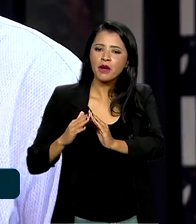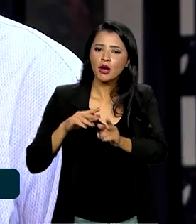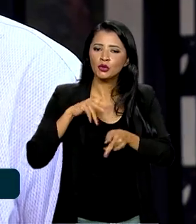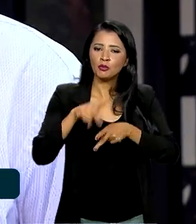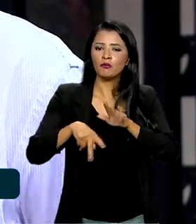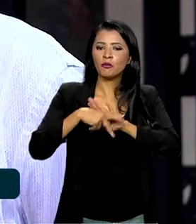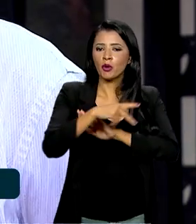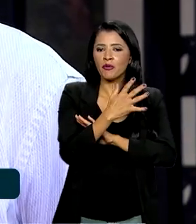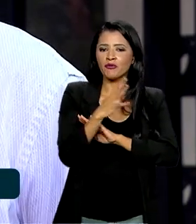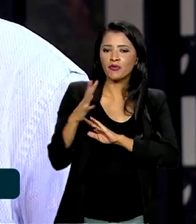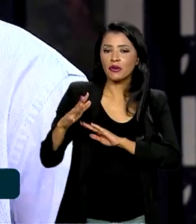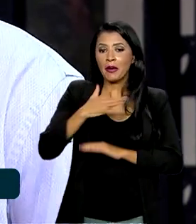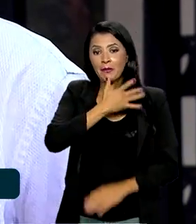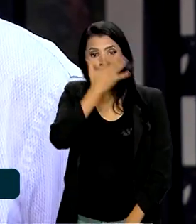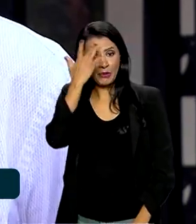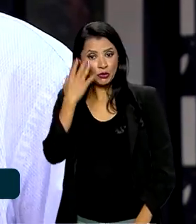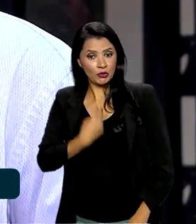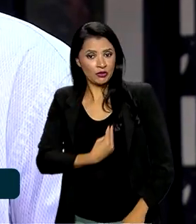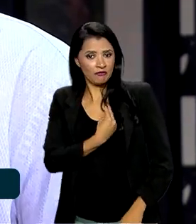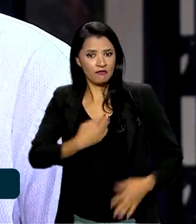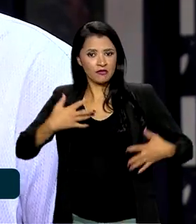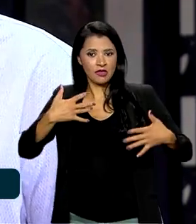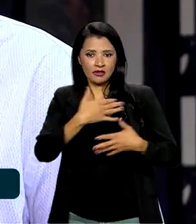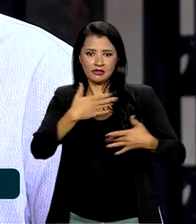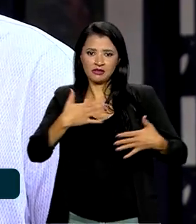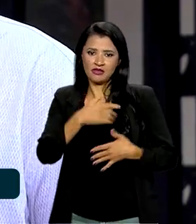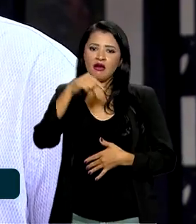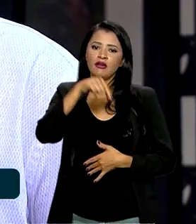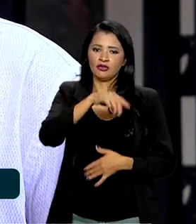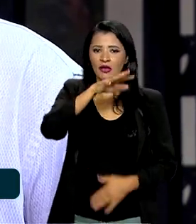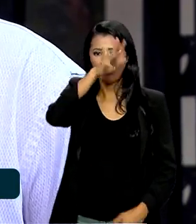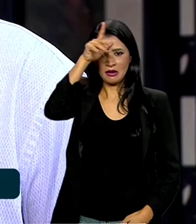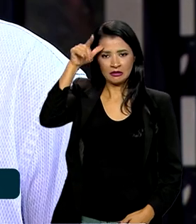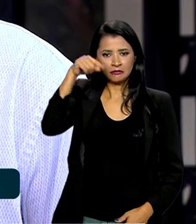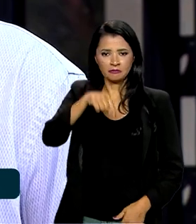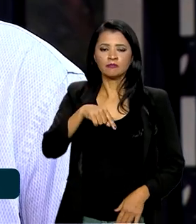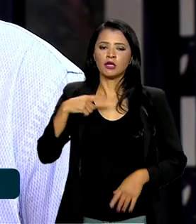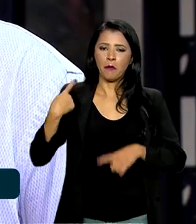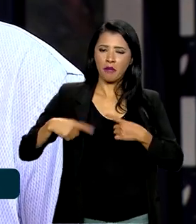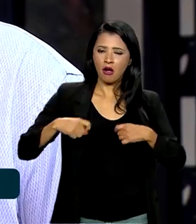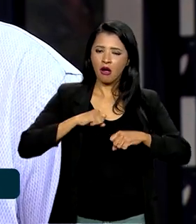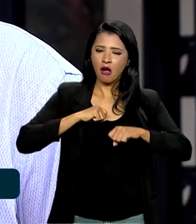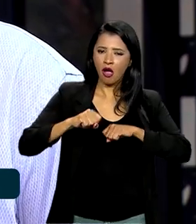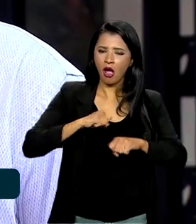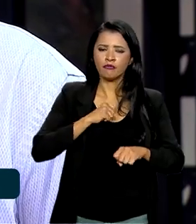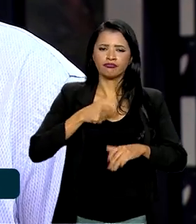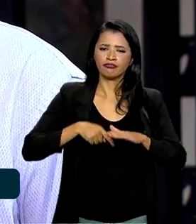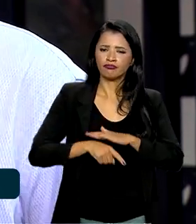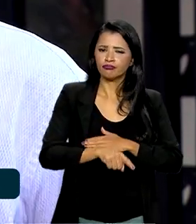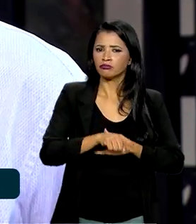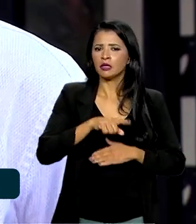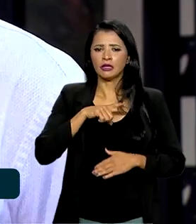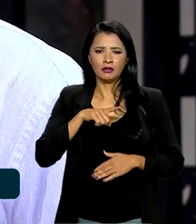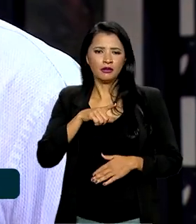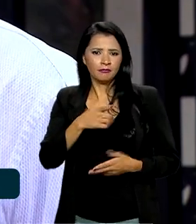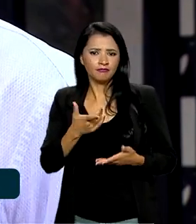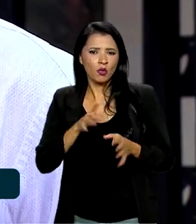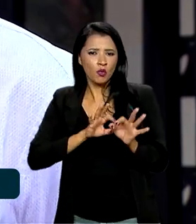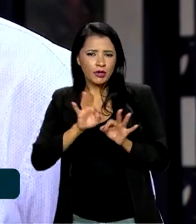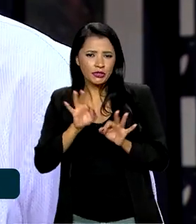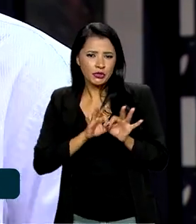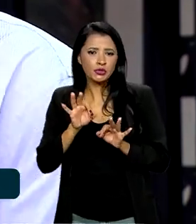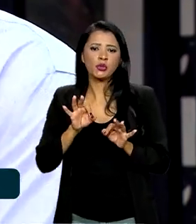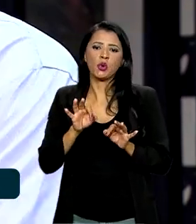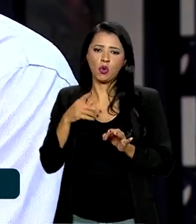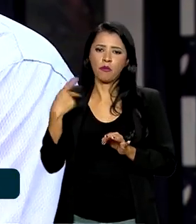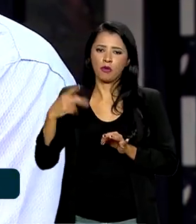florestas, das pessoas que vivem nas grandes cidades da Amazônia. Então, foi um debate muito aprofundado, que preparou uma ação